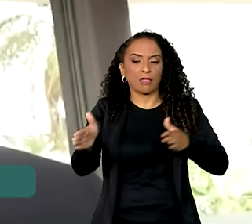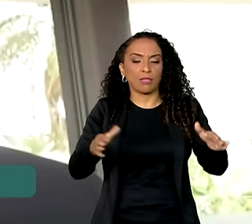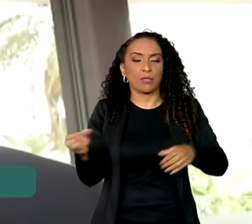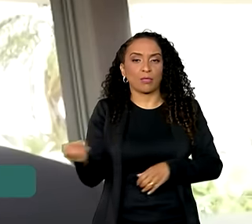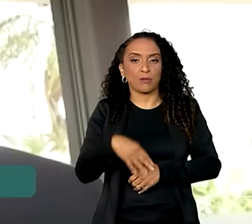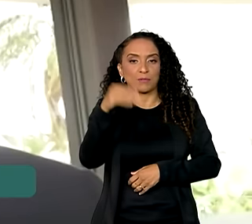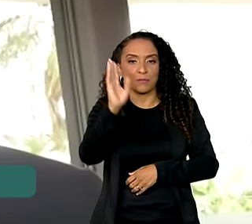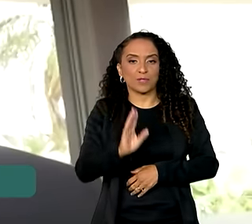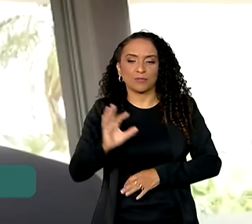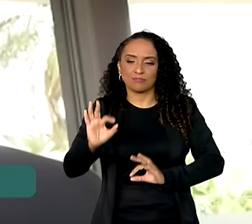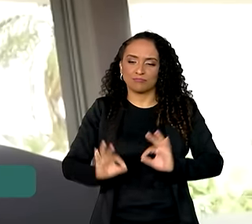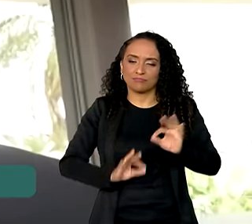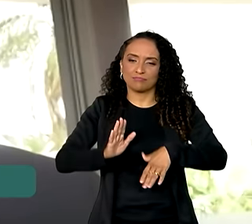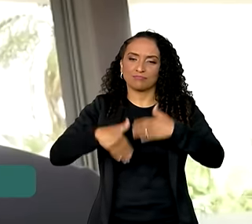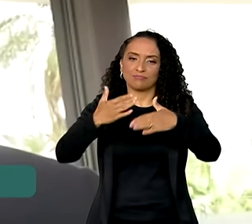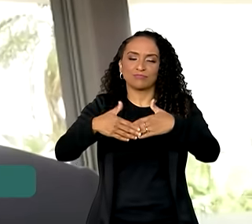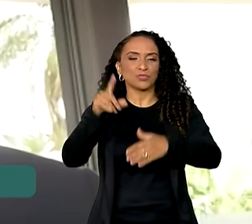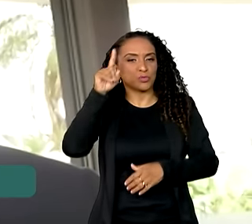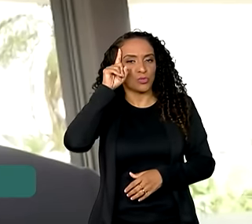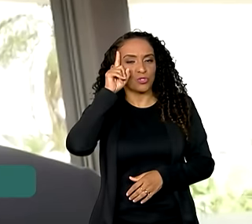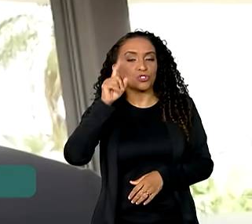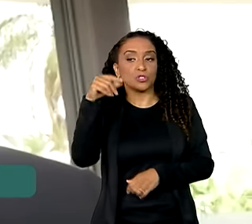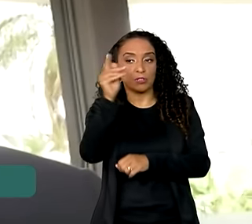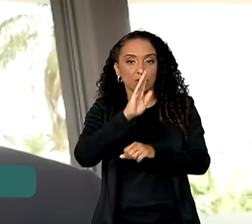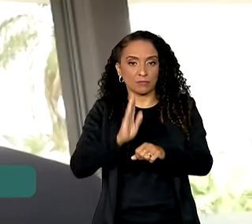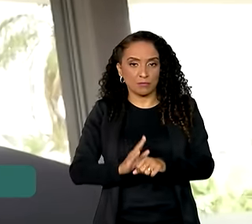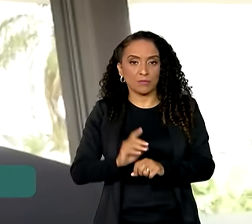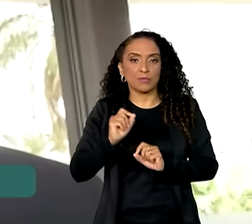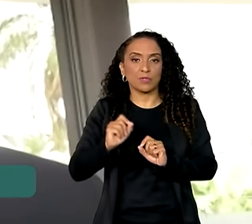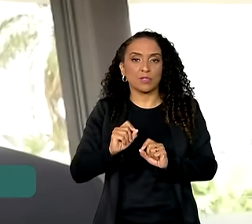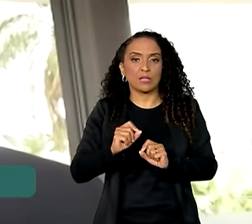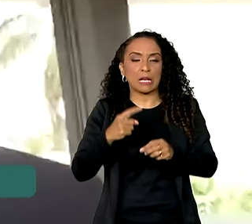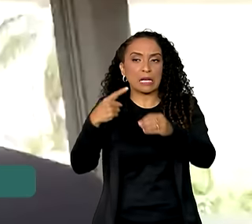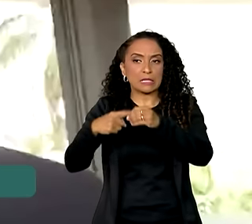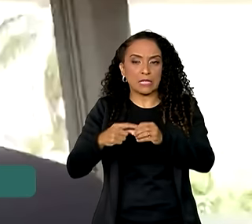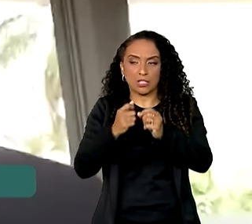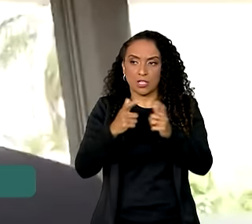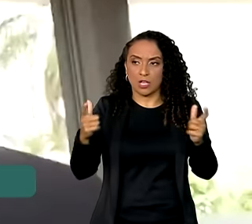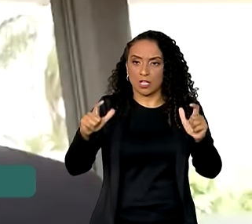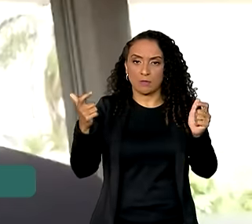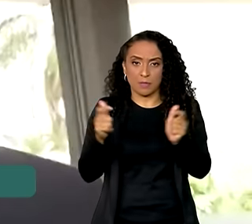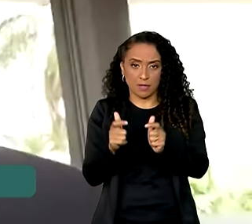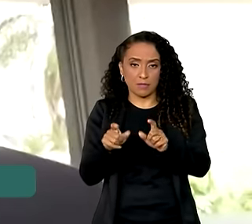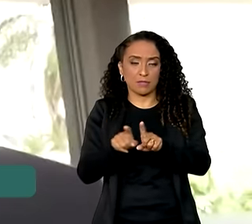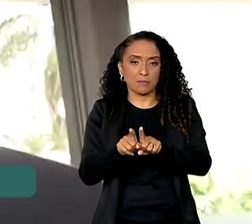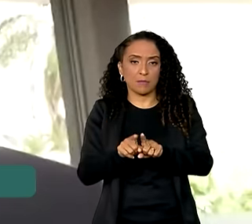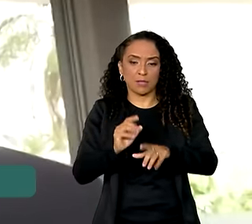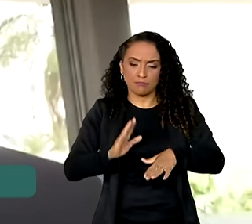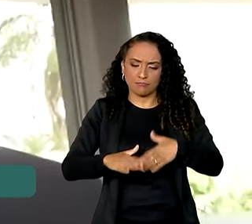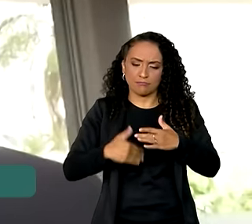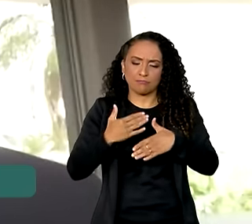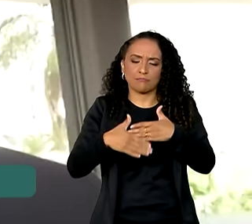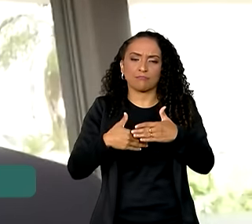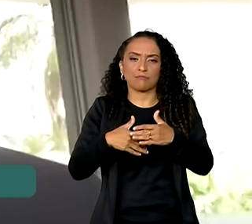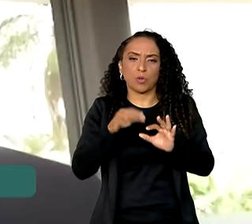em construção a cada dia. Um país em que as cidades grandes e pequenas se desenvolvem com planejamento,